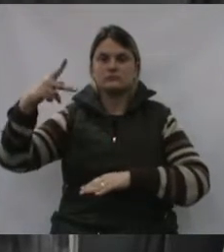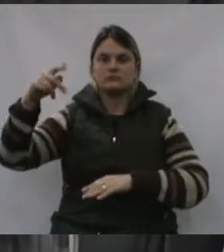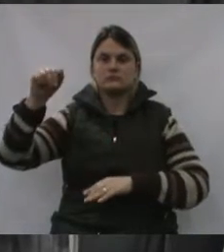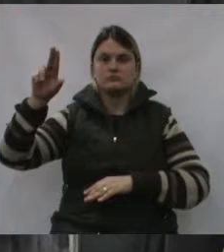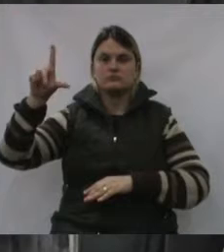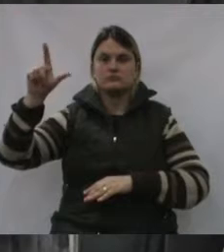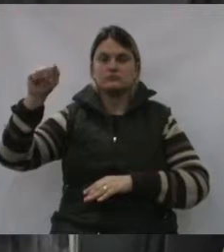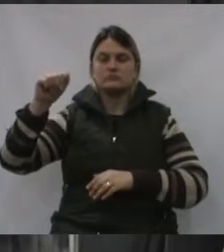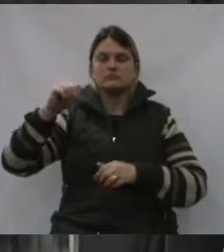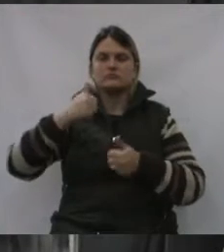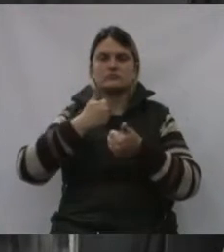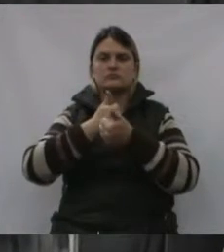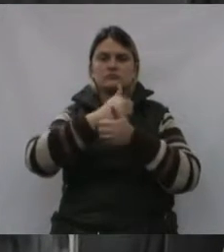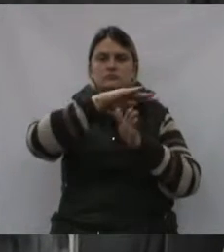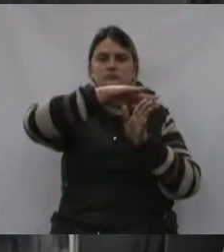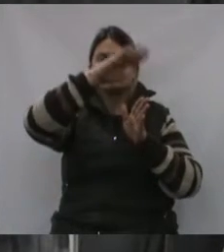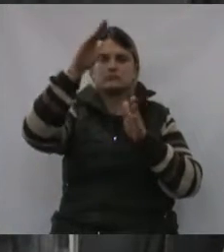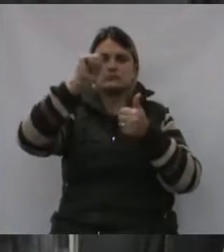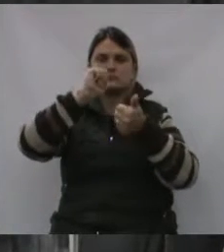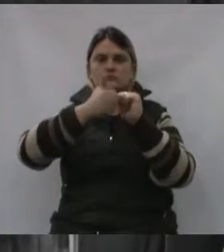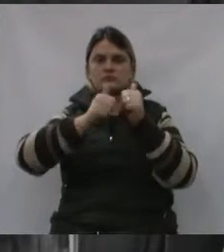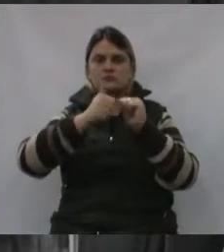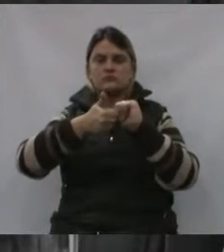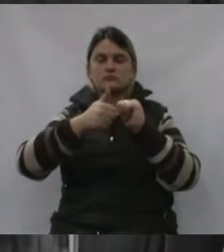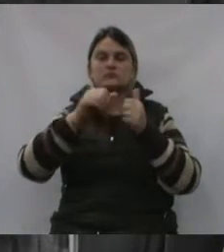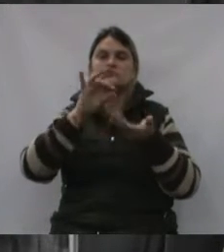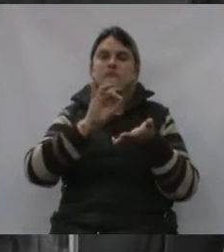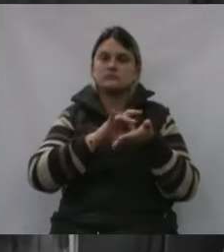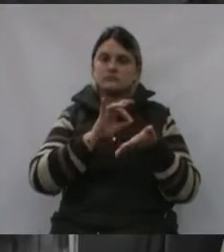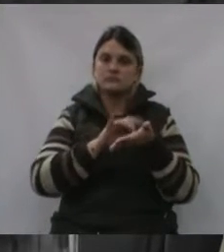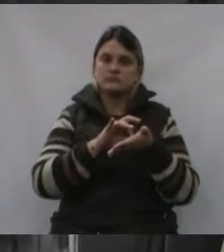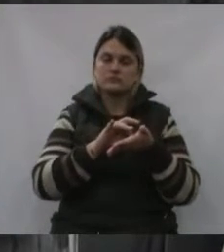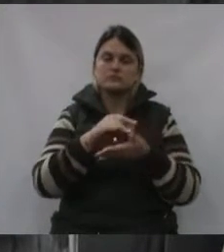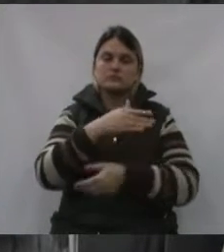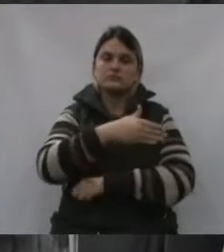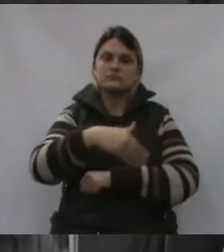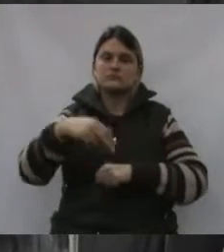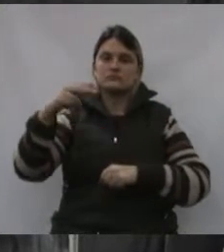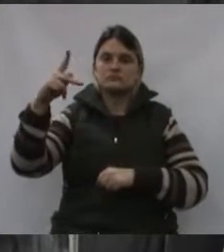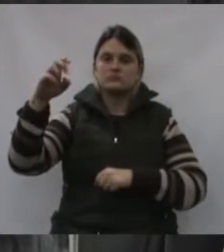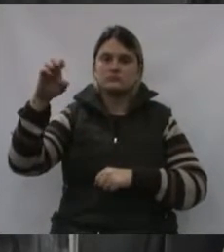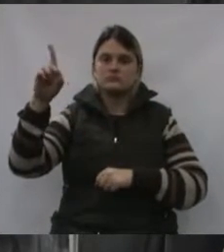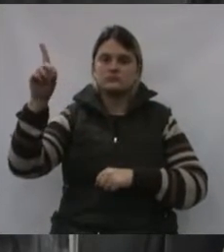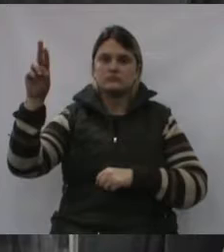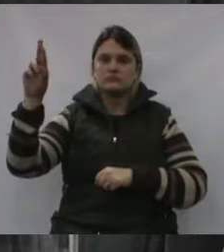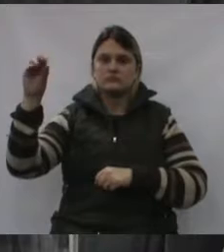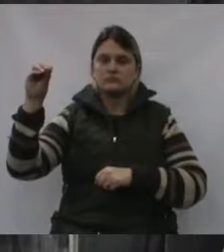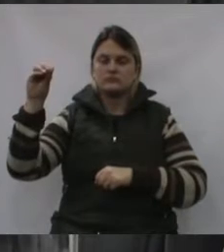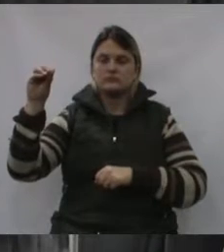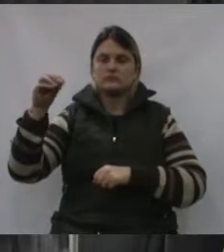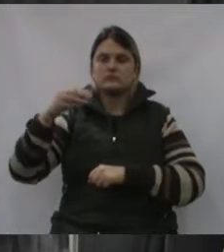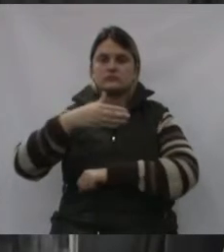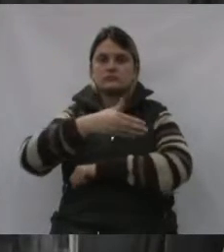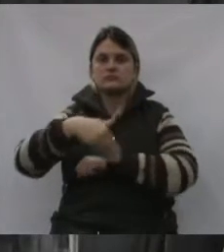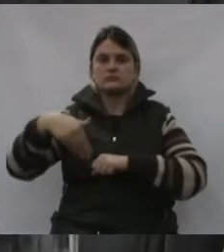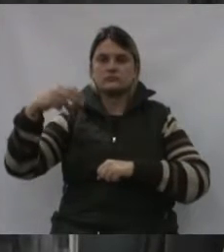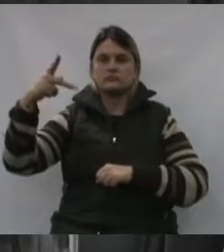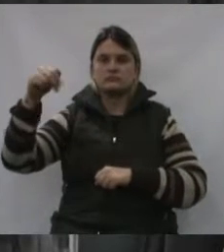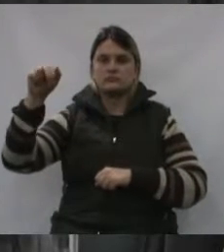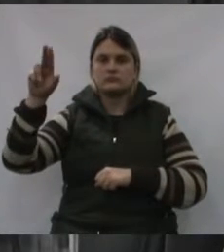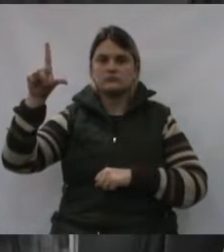Cristóvão e, no mesmo, a indicação da rua Pedro Esteumachuque, da avenida Paula Freitas,